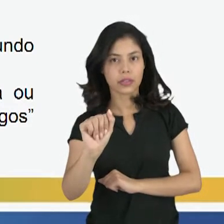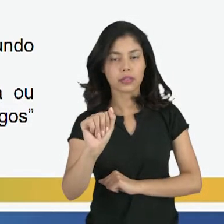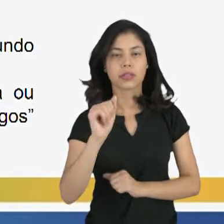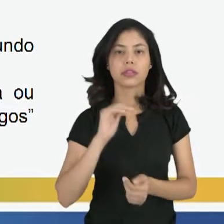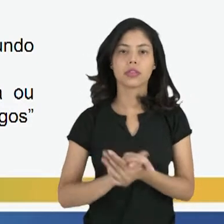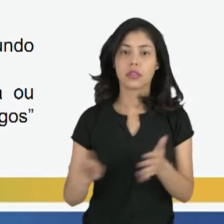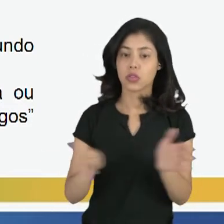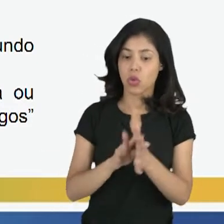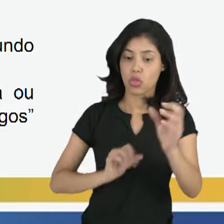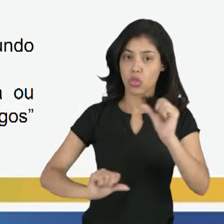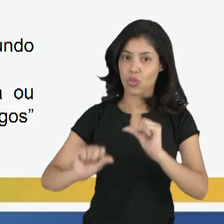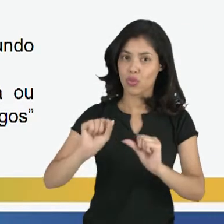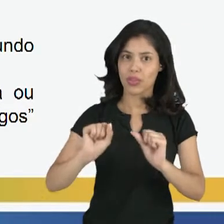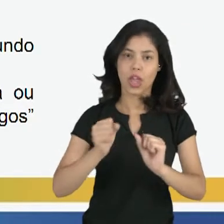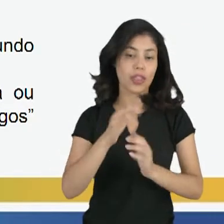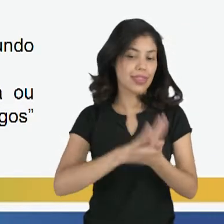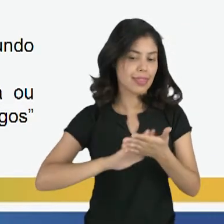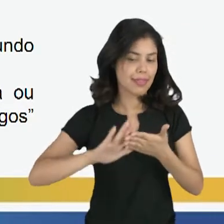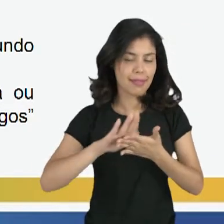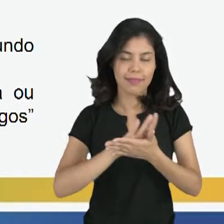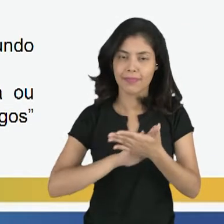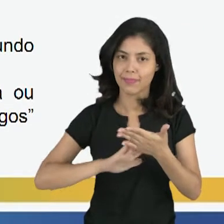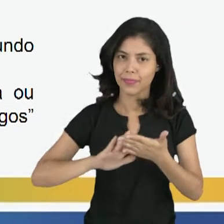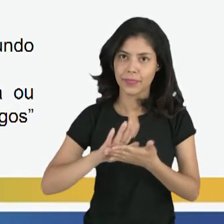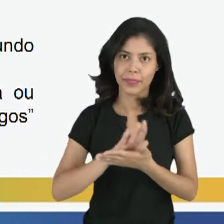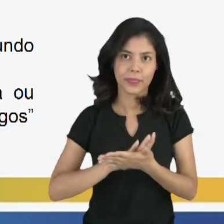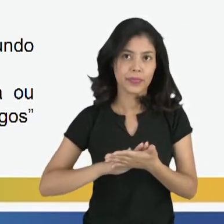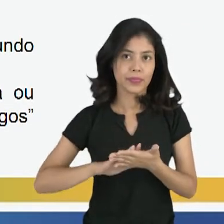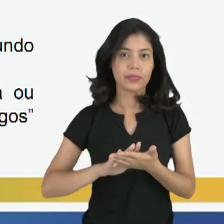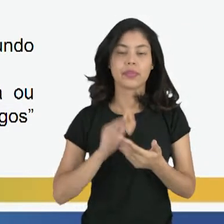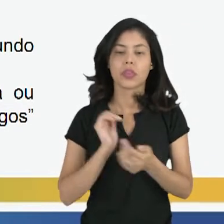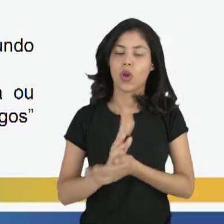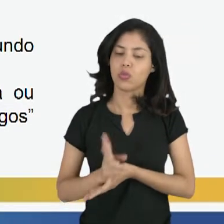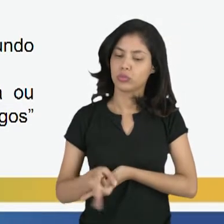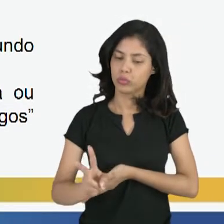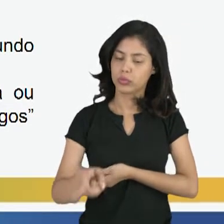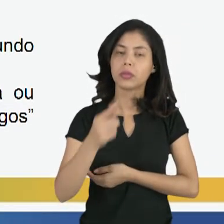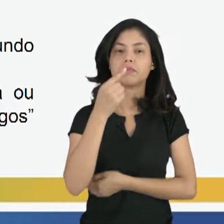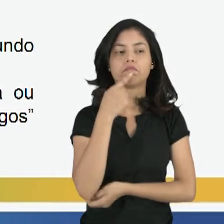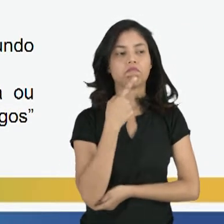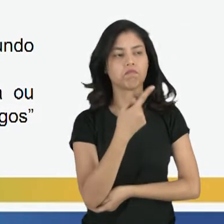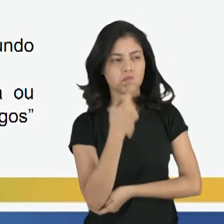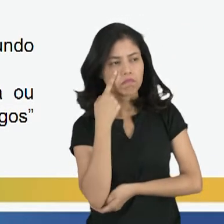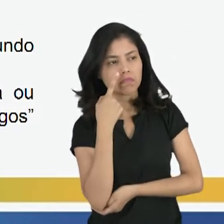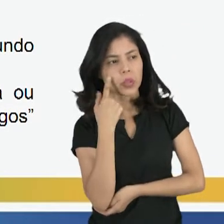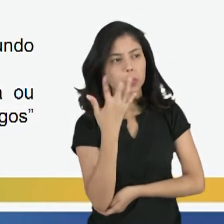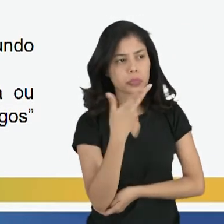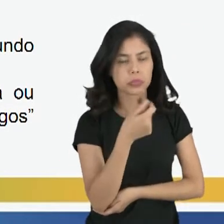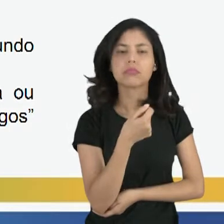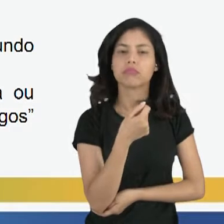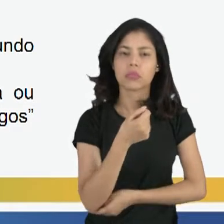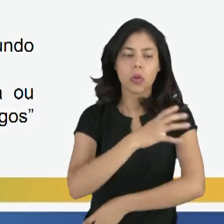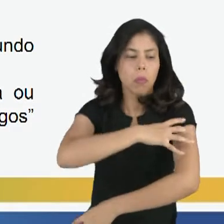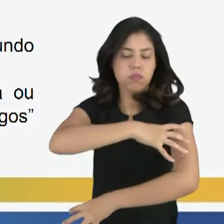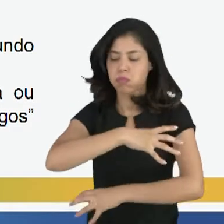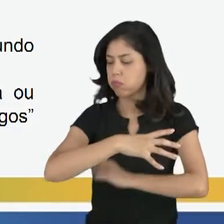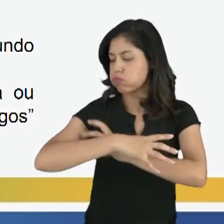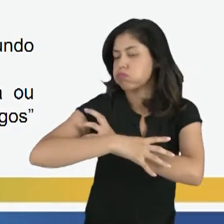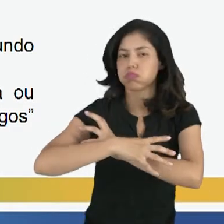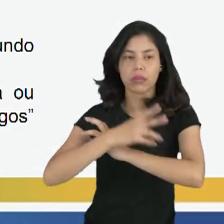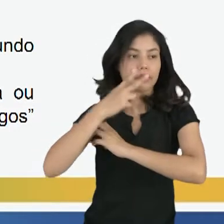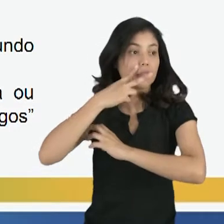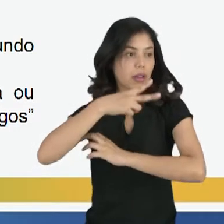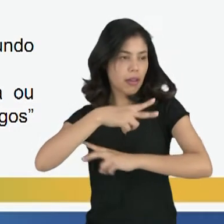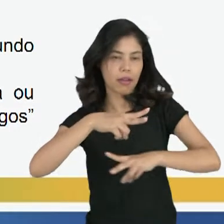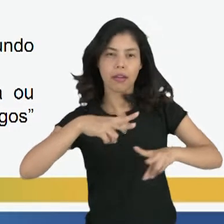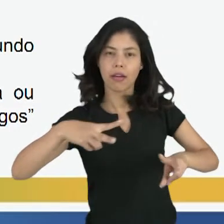diz que tudo muda, nada fica, né? Permanece. Ou o cara é bonitinho, está tudo musculoso, quando se